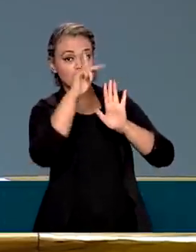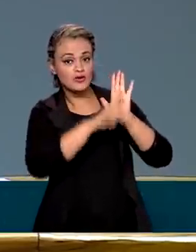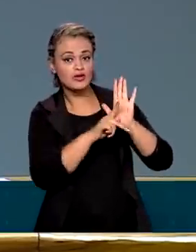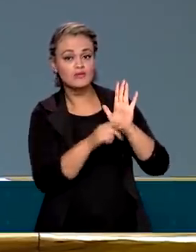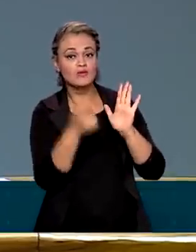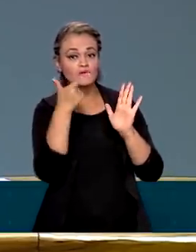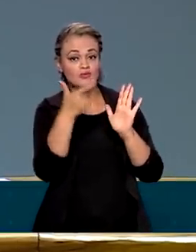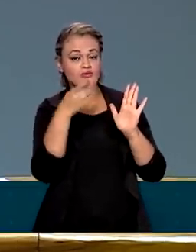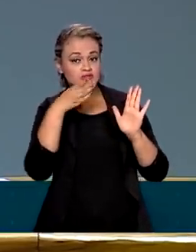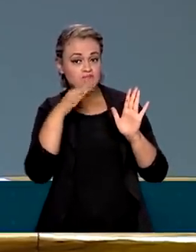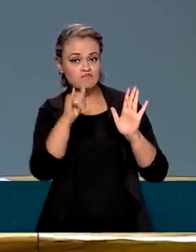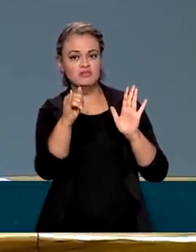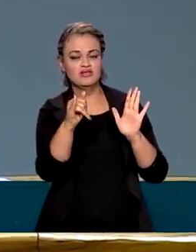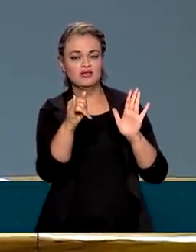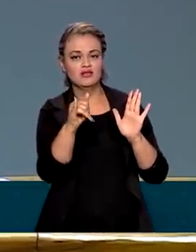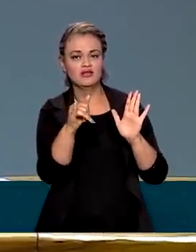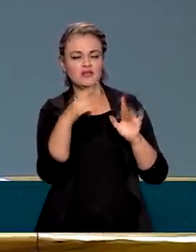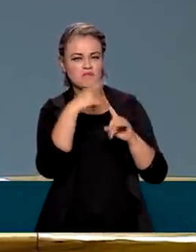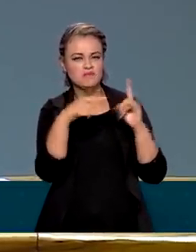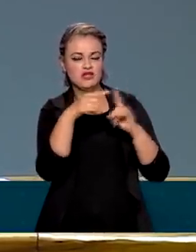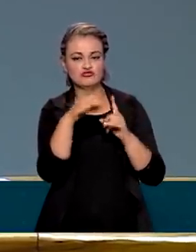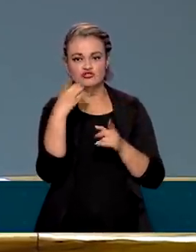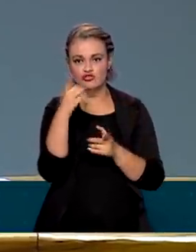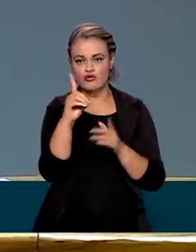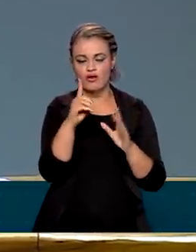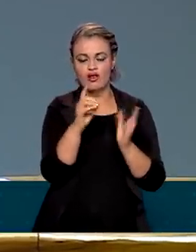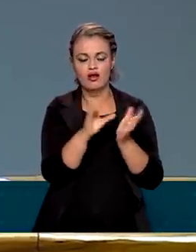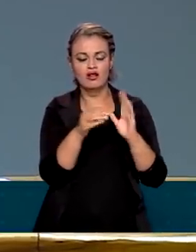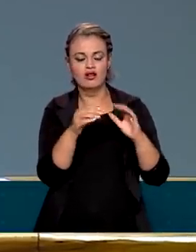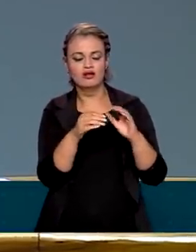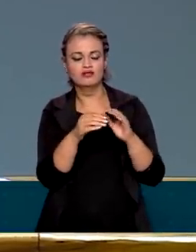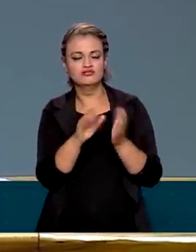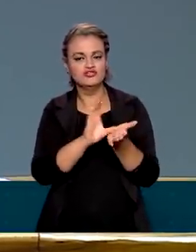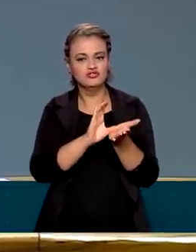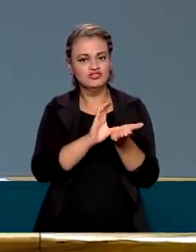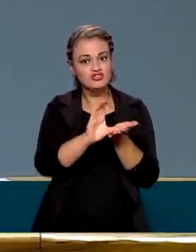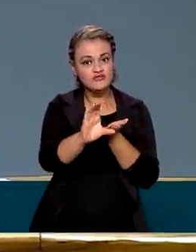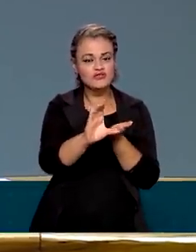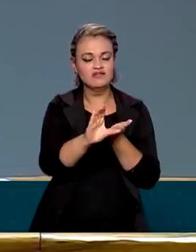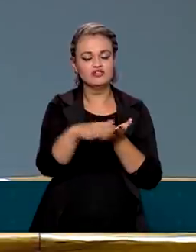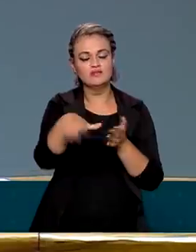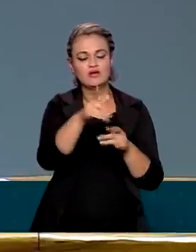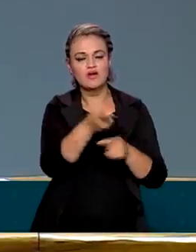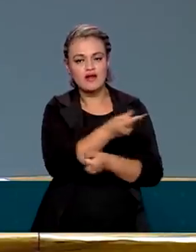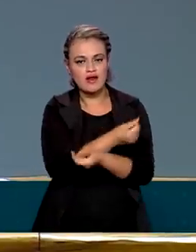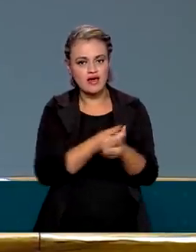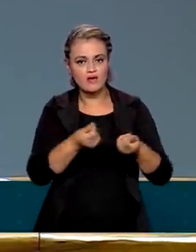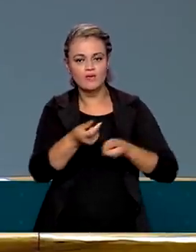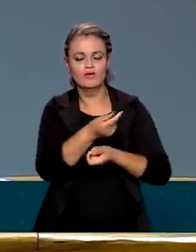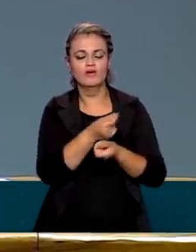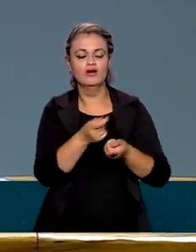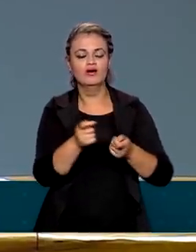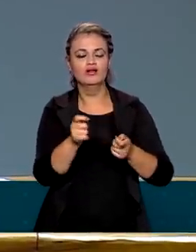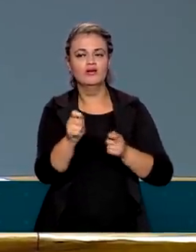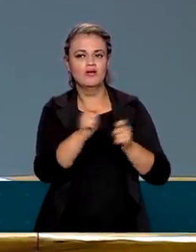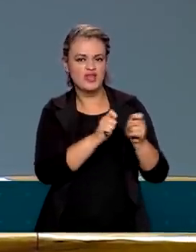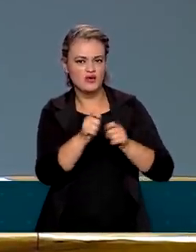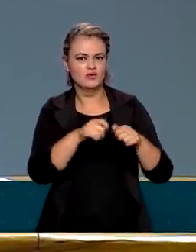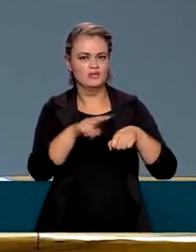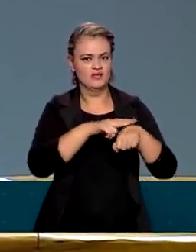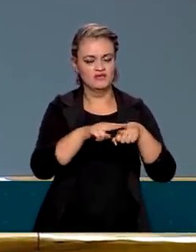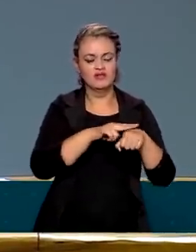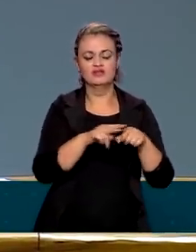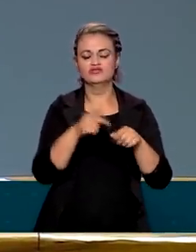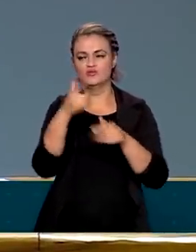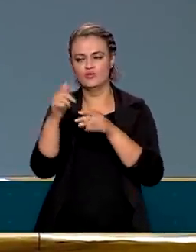,5 bilhões de dólares de investimentos na economia verde, na infraestrutura sustentável. Nós estamos